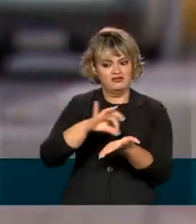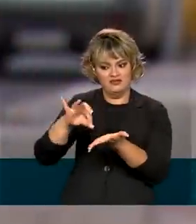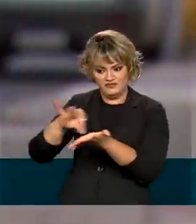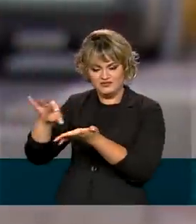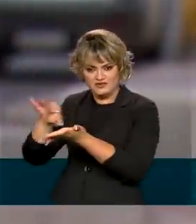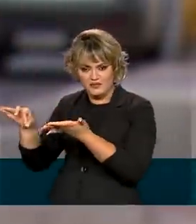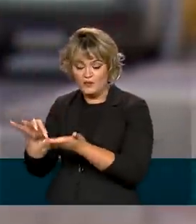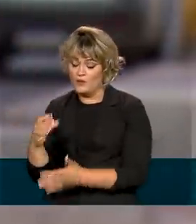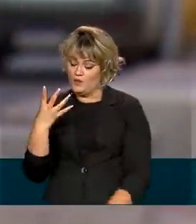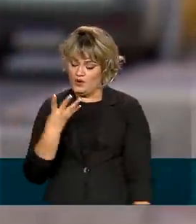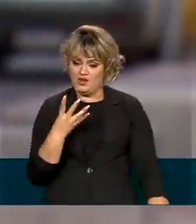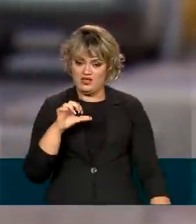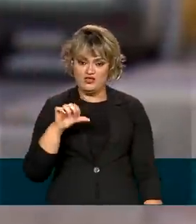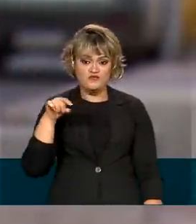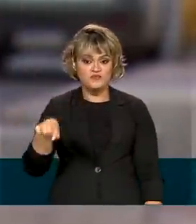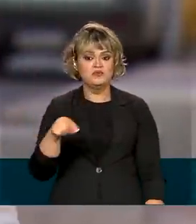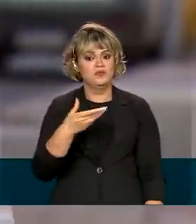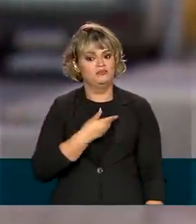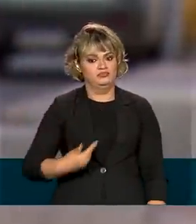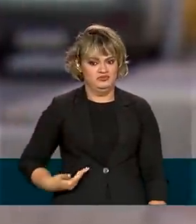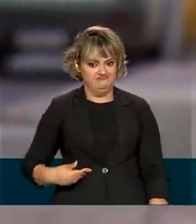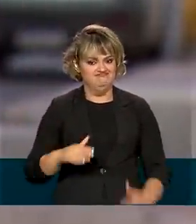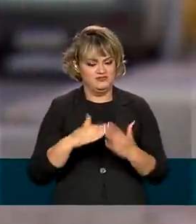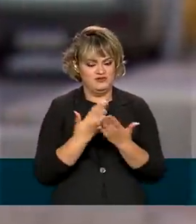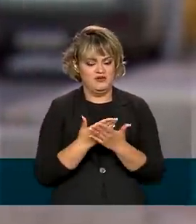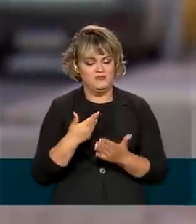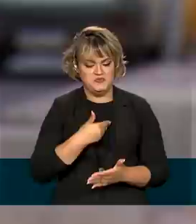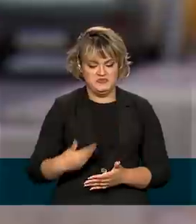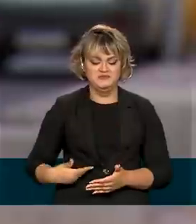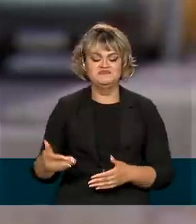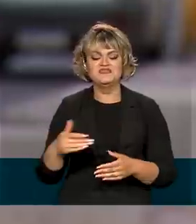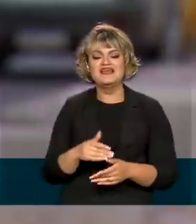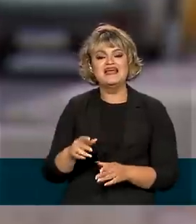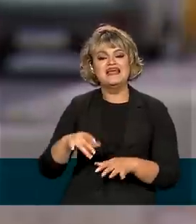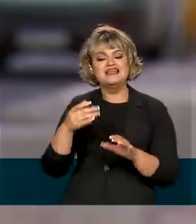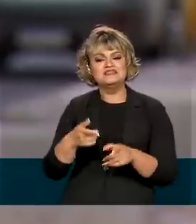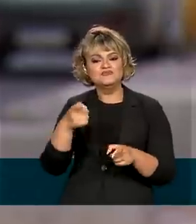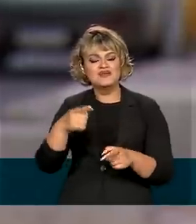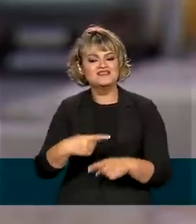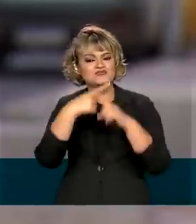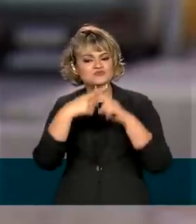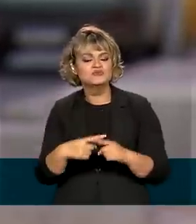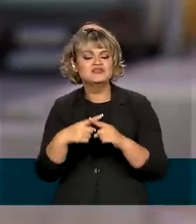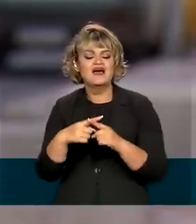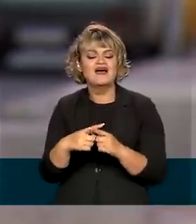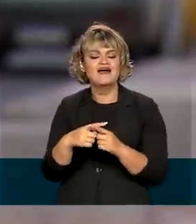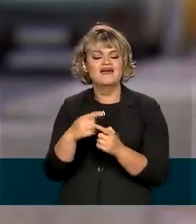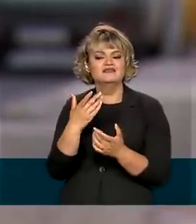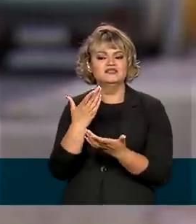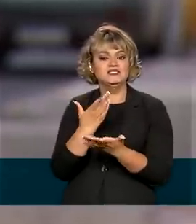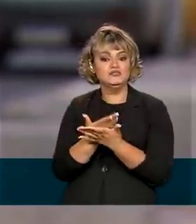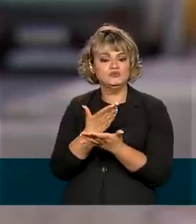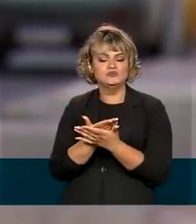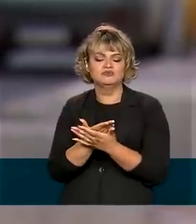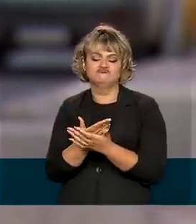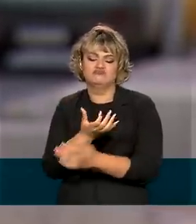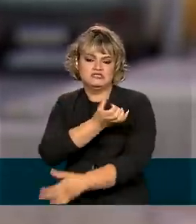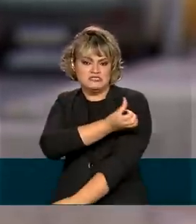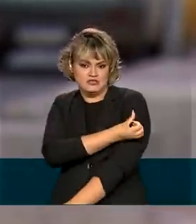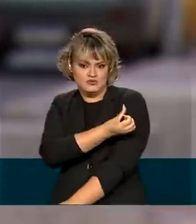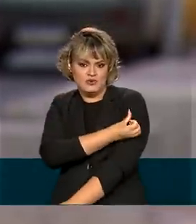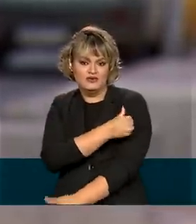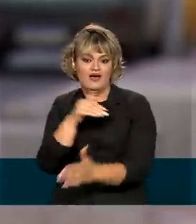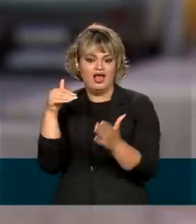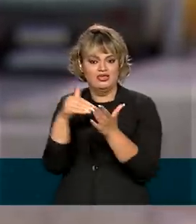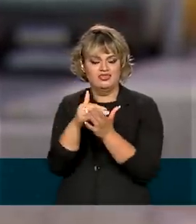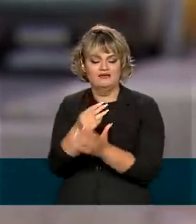49 mil eram públicas. A competição é voltada para estudantes do 6º ano do ensino fundamental ao